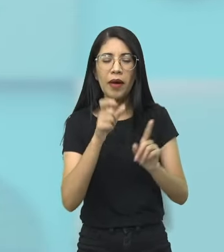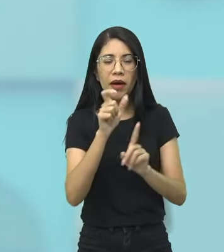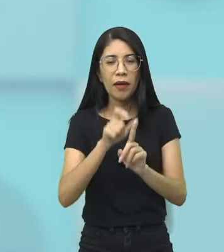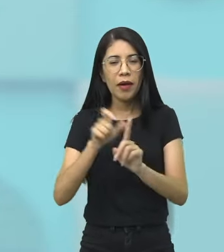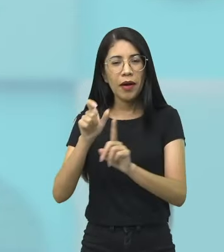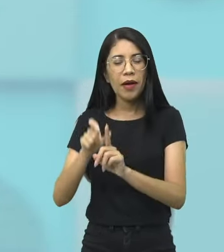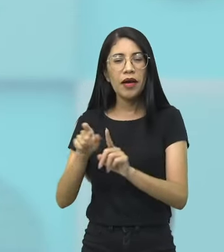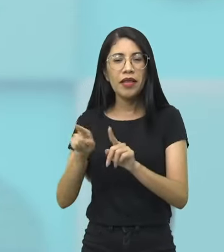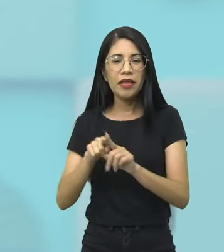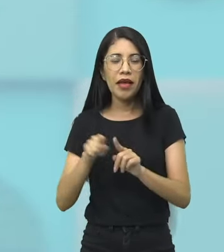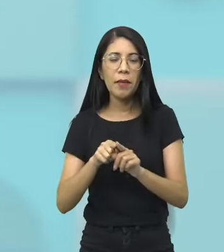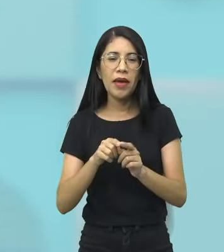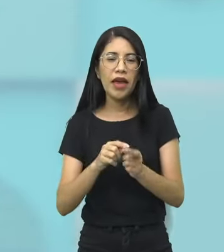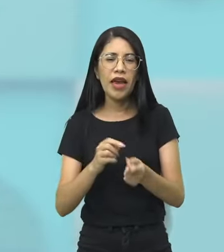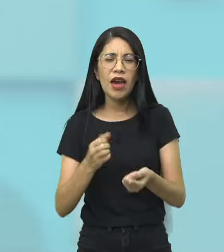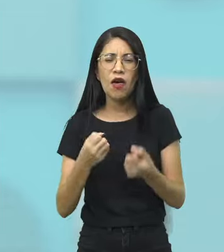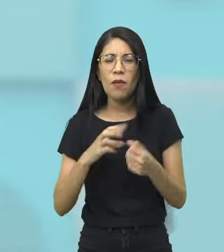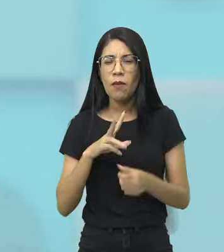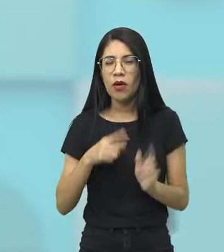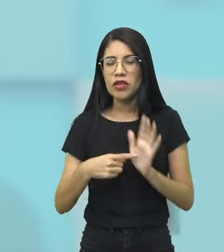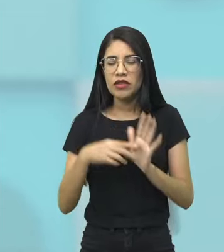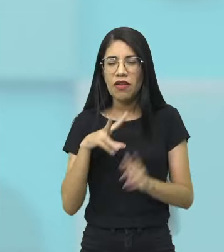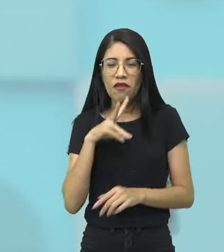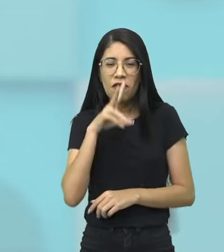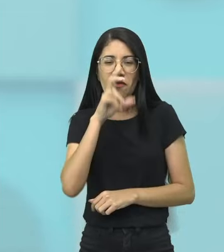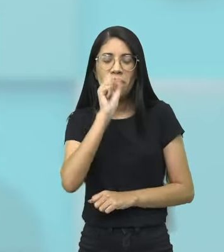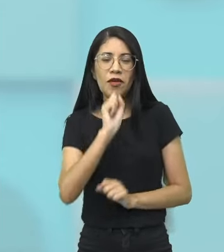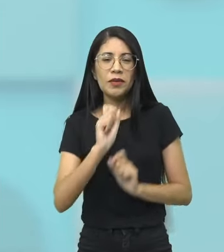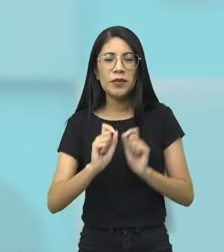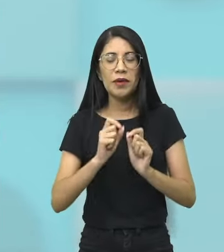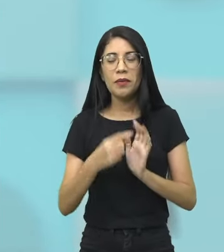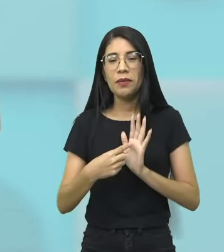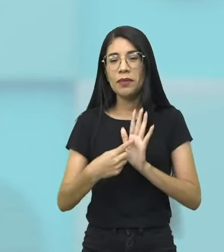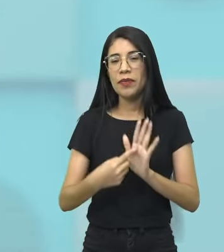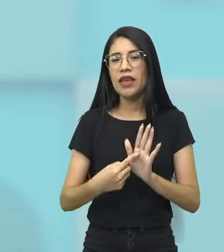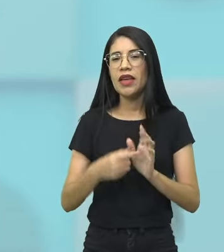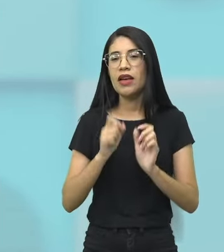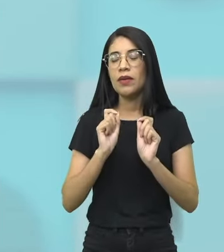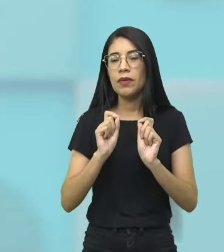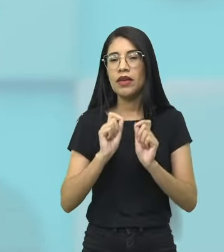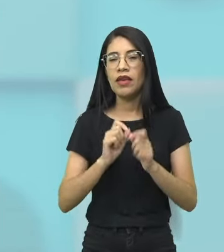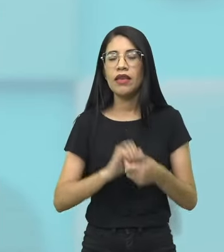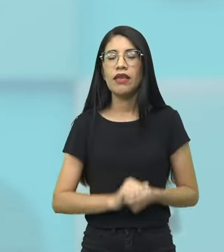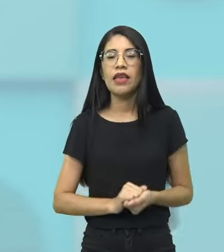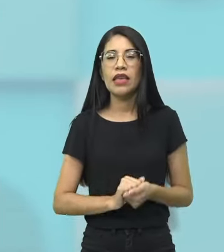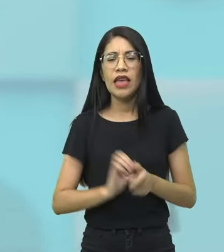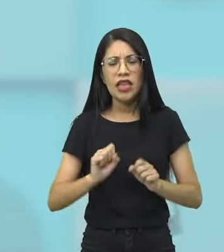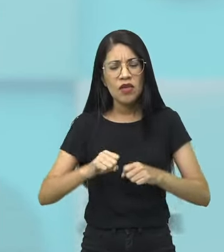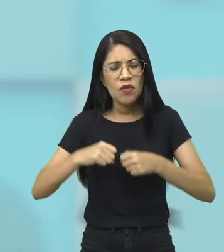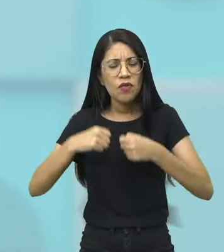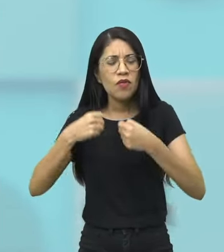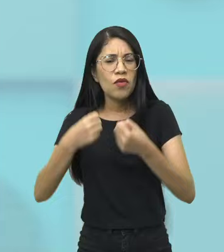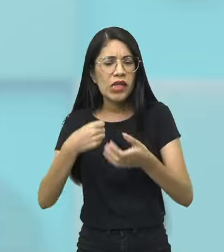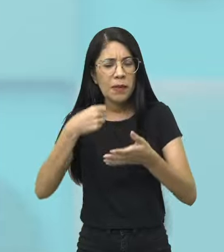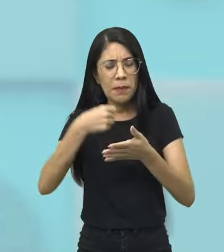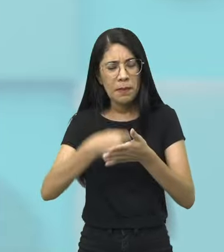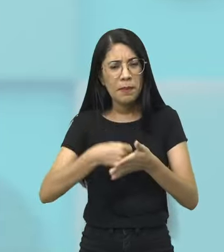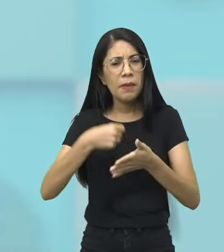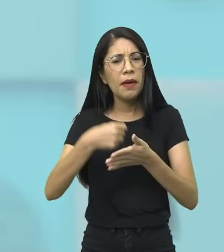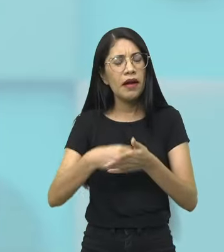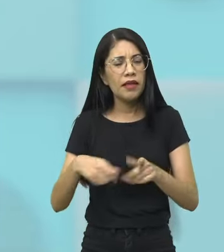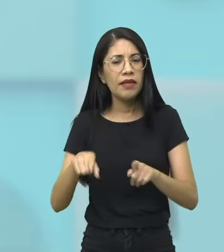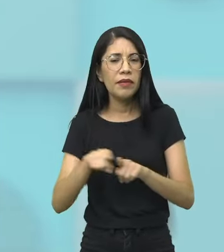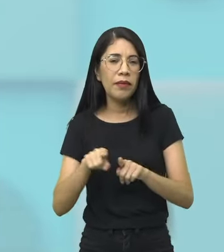inclusive faz aquela, A força para mostrar o quanto ele é guerreiro, guerreiro, certo?